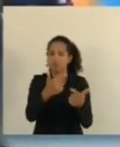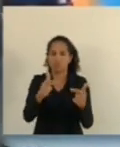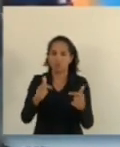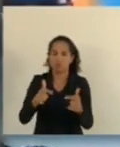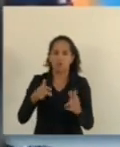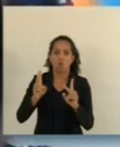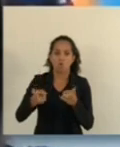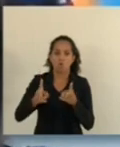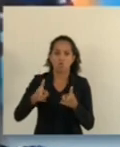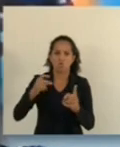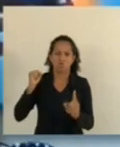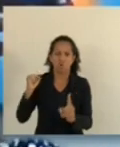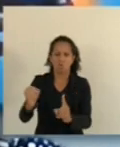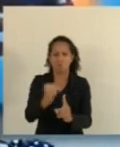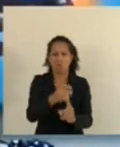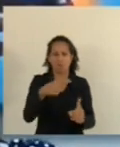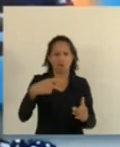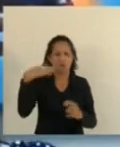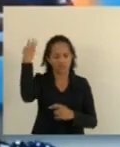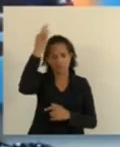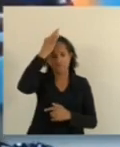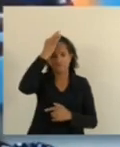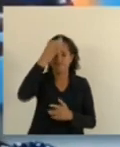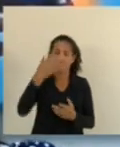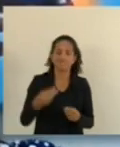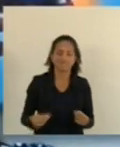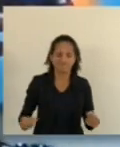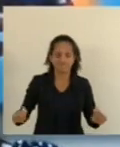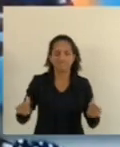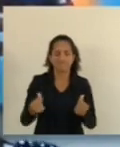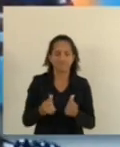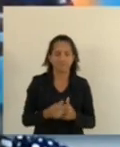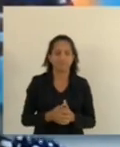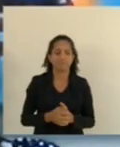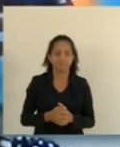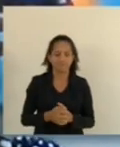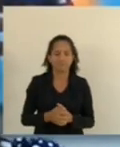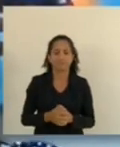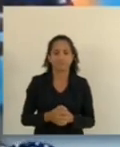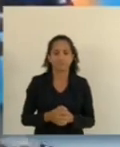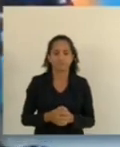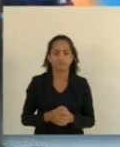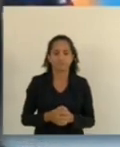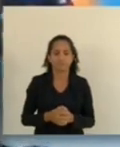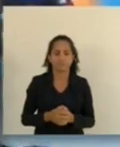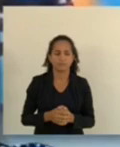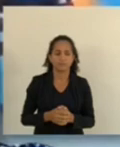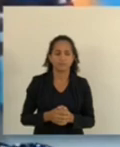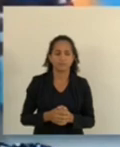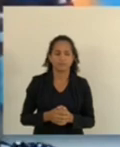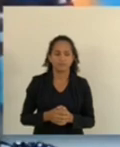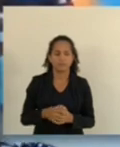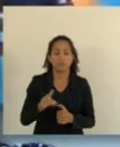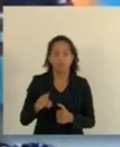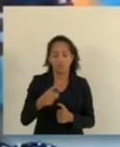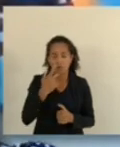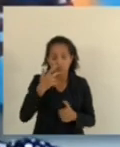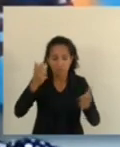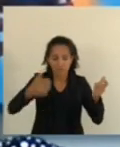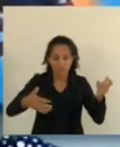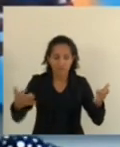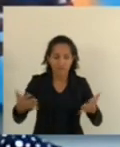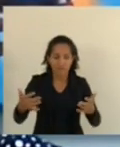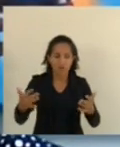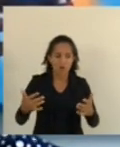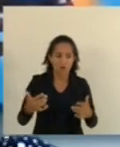estão acontecendo no Espírito Santo e ainda por questão de feminicídio. Esses números que falei aqui de